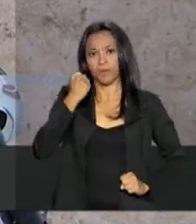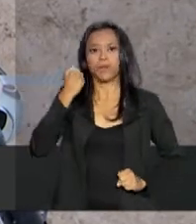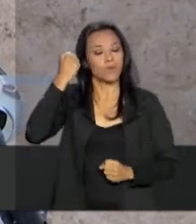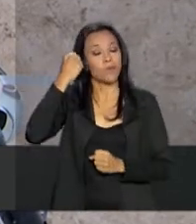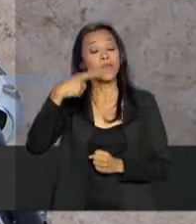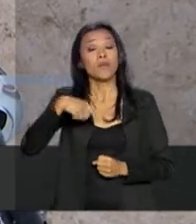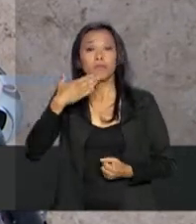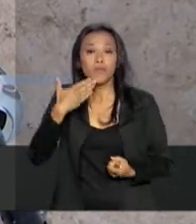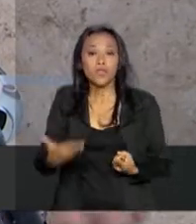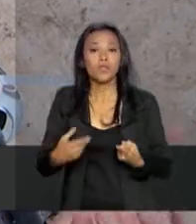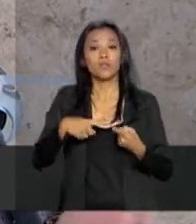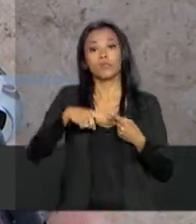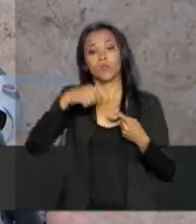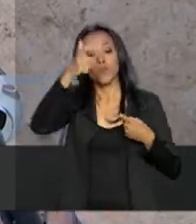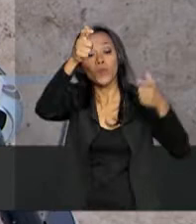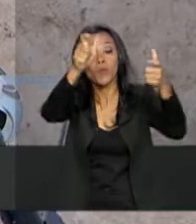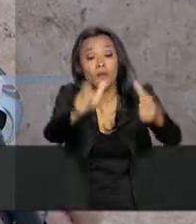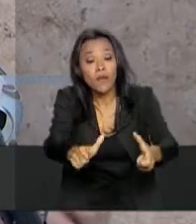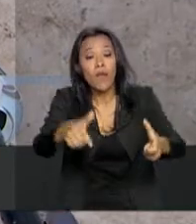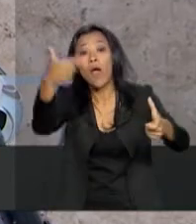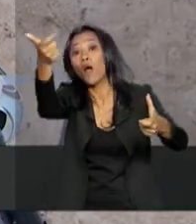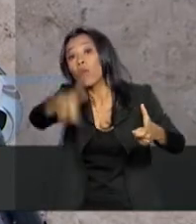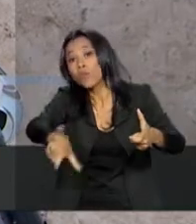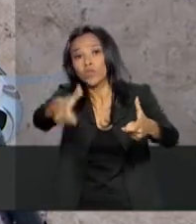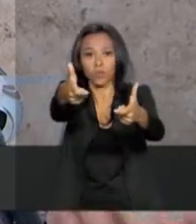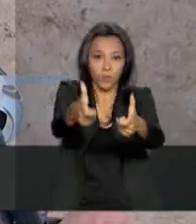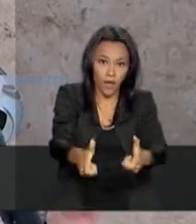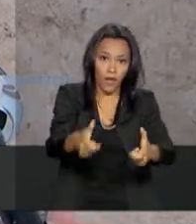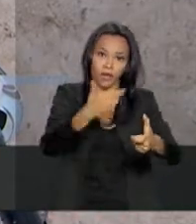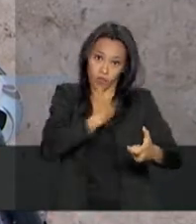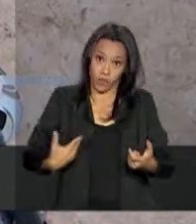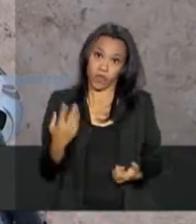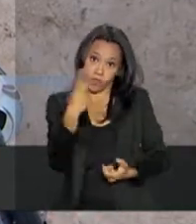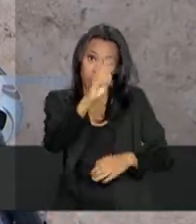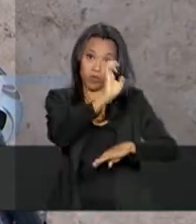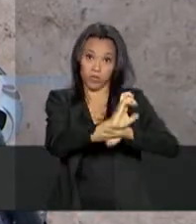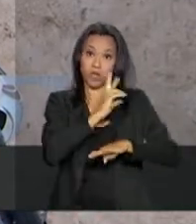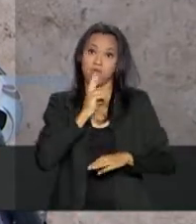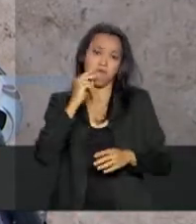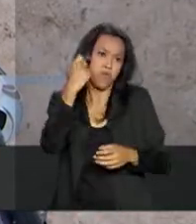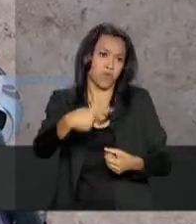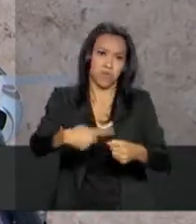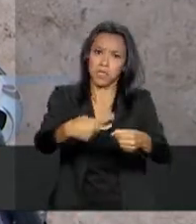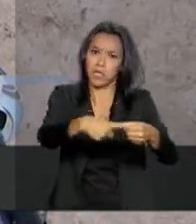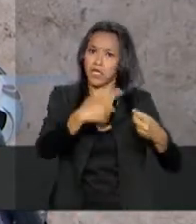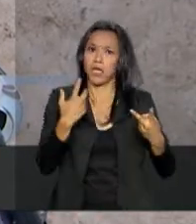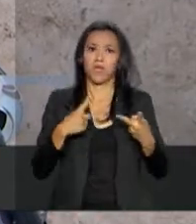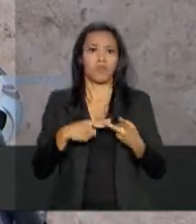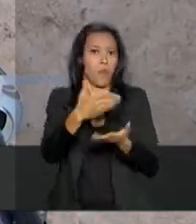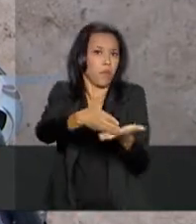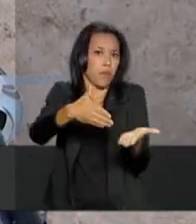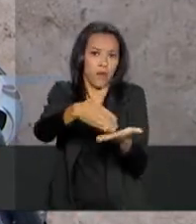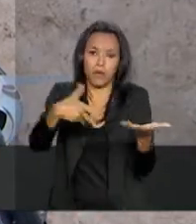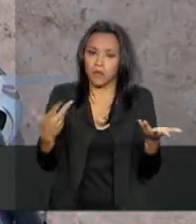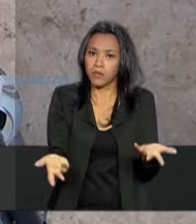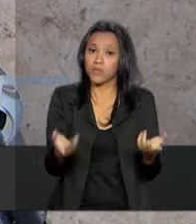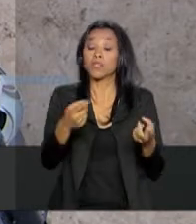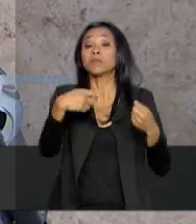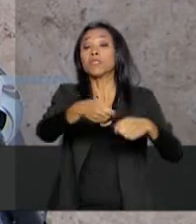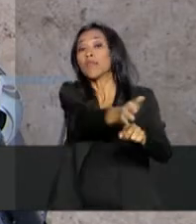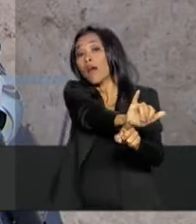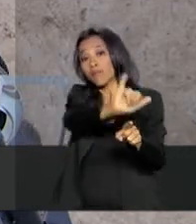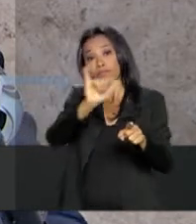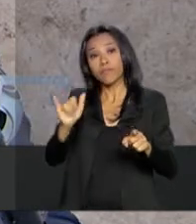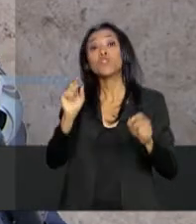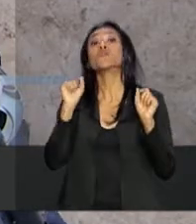ações. A região pode ser todo o Estado, a região pode ser uma cidade, a região pode ser uma parte de uma cidade, e o que precisa ser